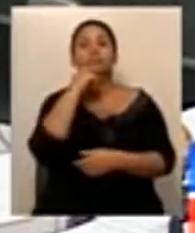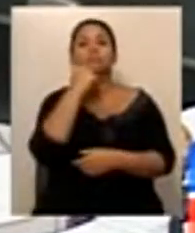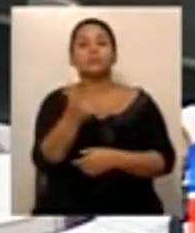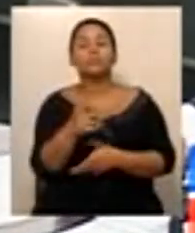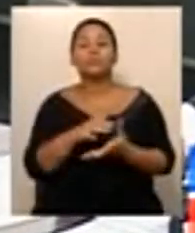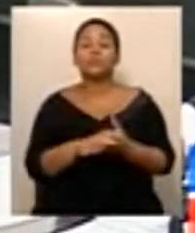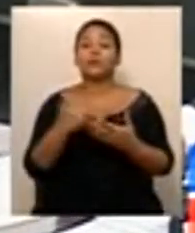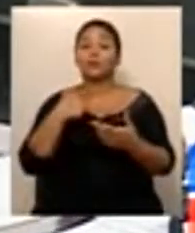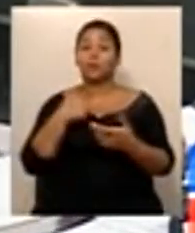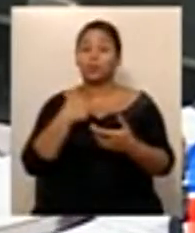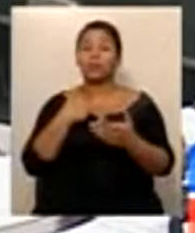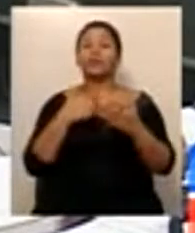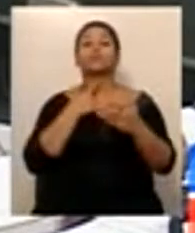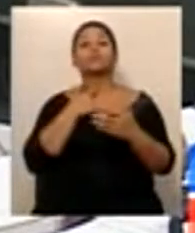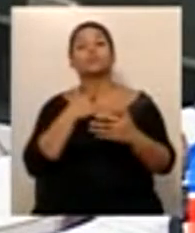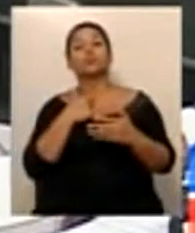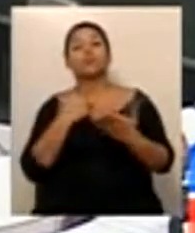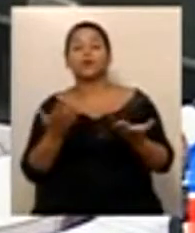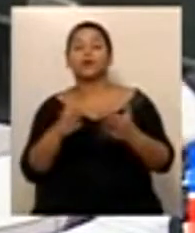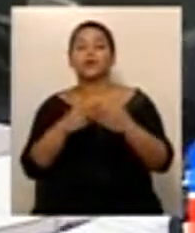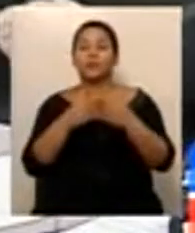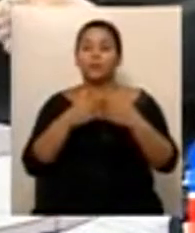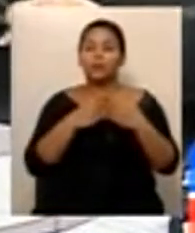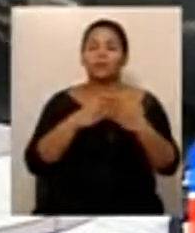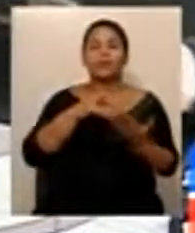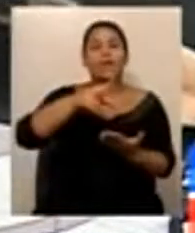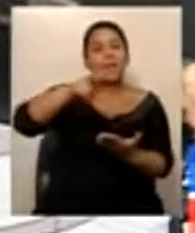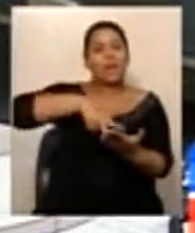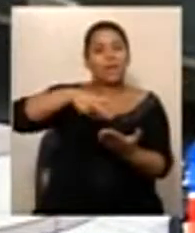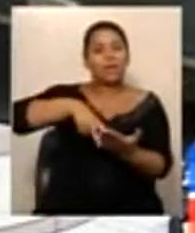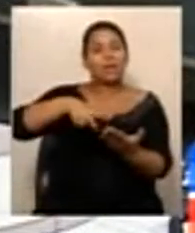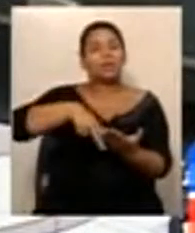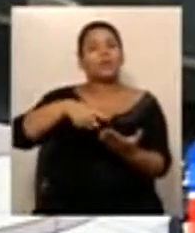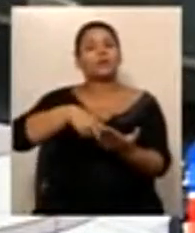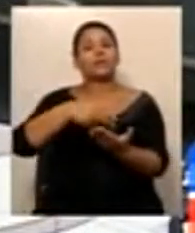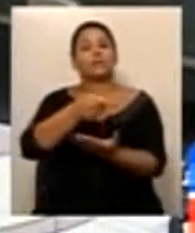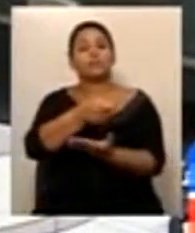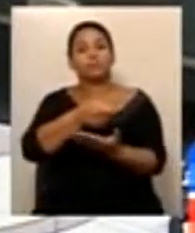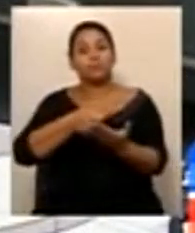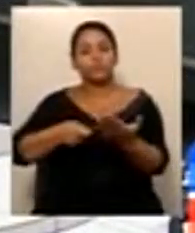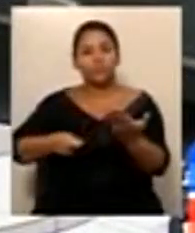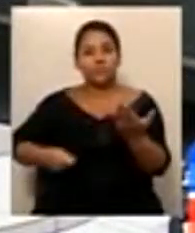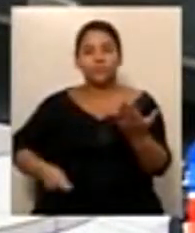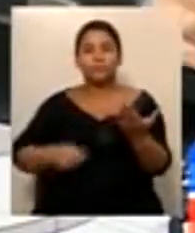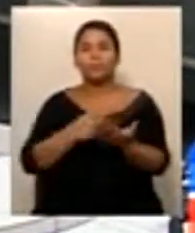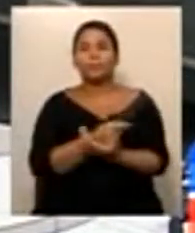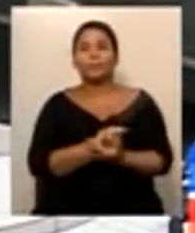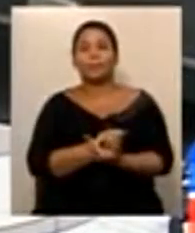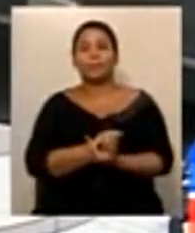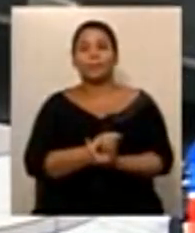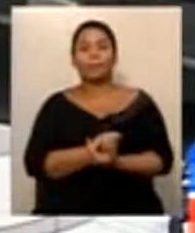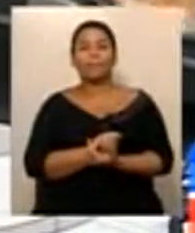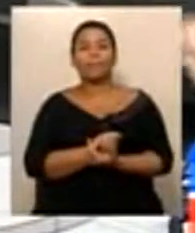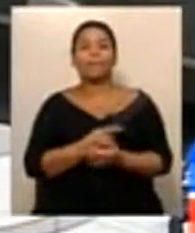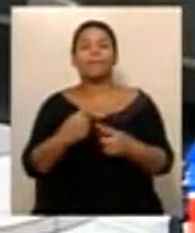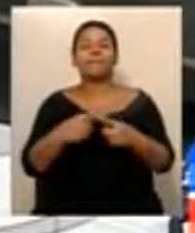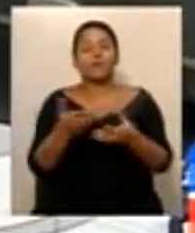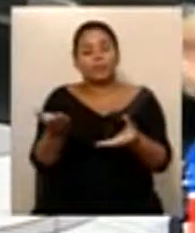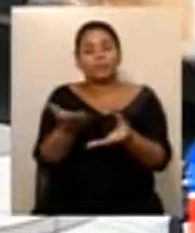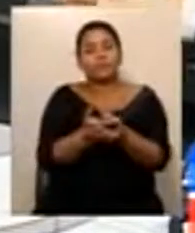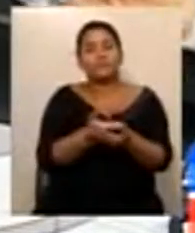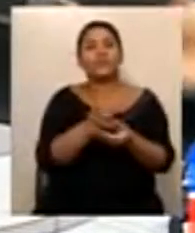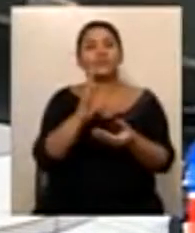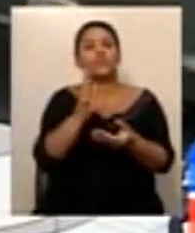nomeasse relator especial, esse processo já estourou todos os prazos,